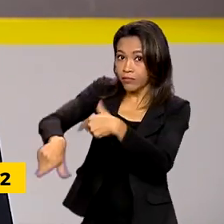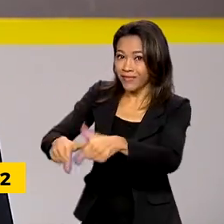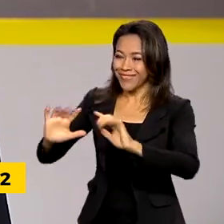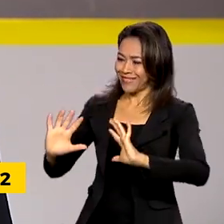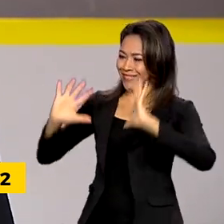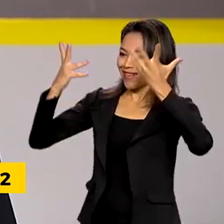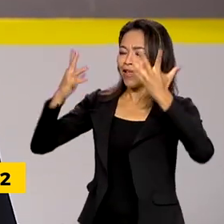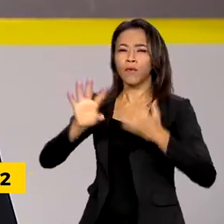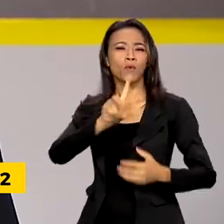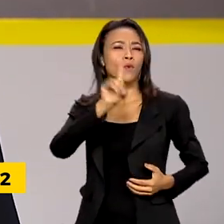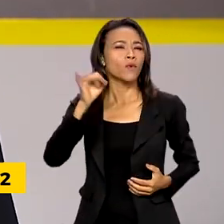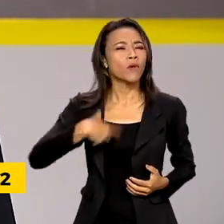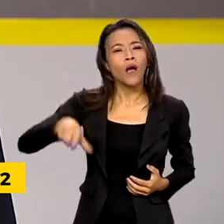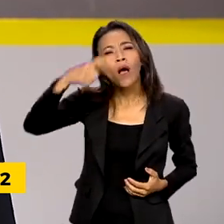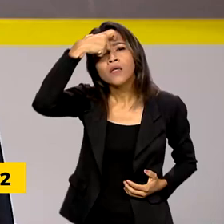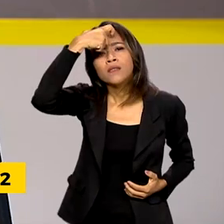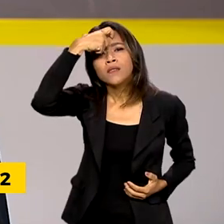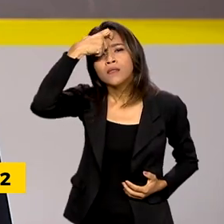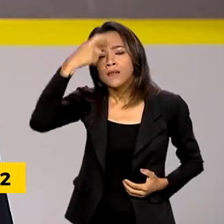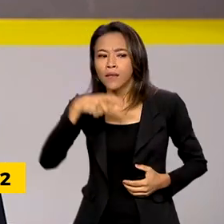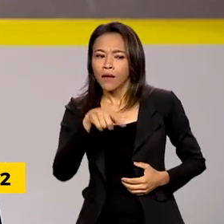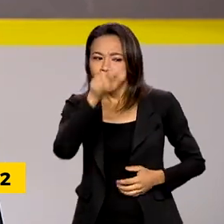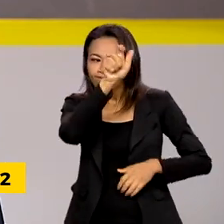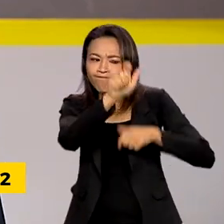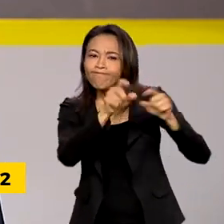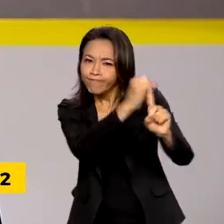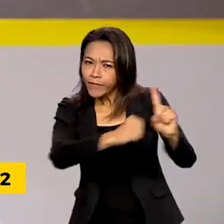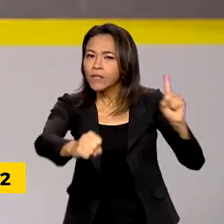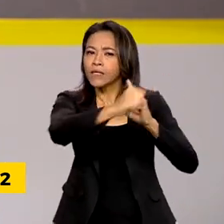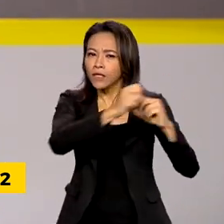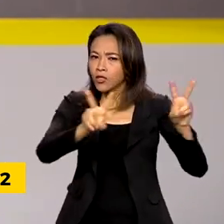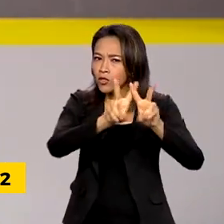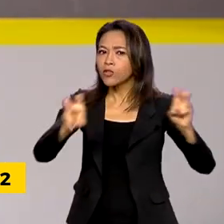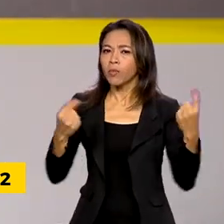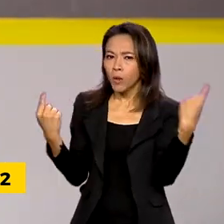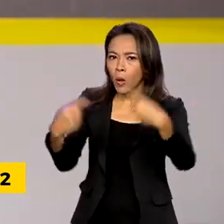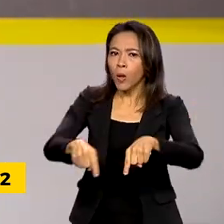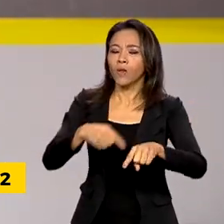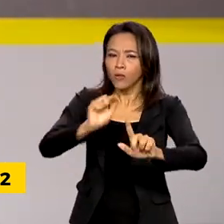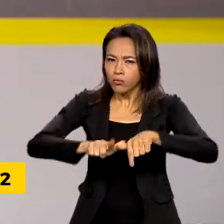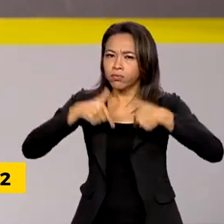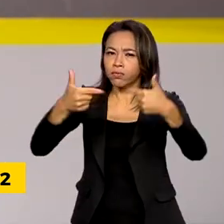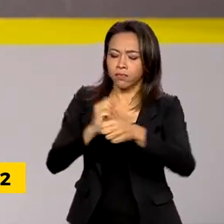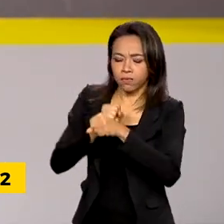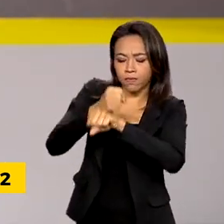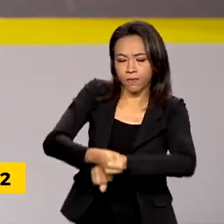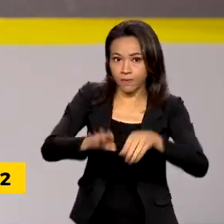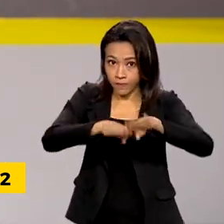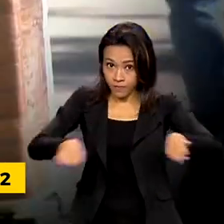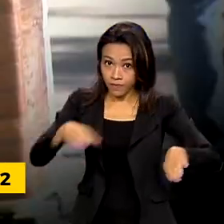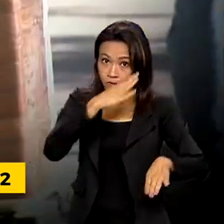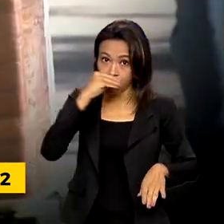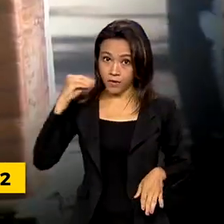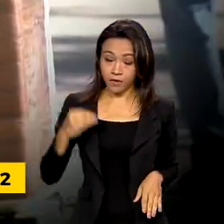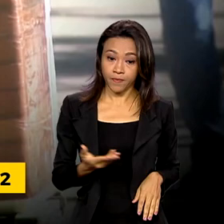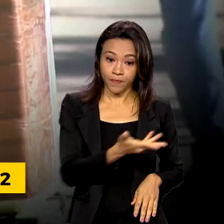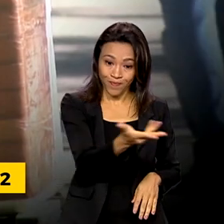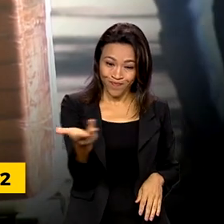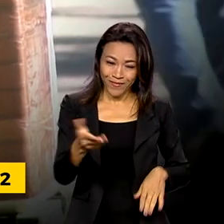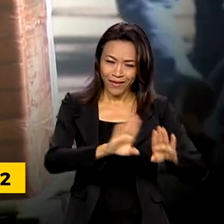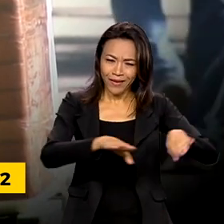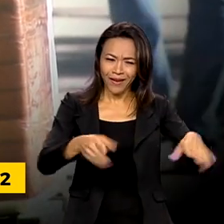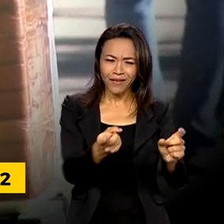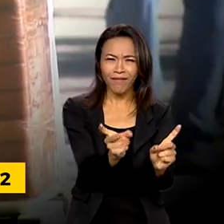busca conscientizar a sociedade sobre a importância do combate à exploração de crianças e adolescentes. Crianças nas